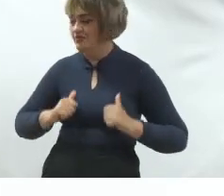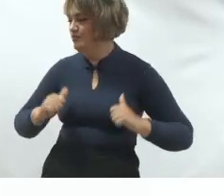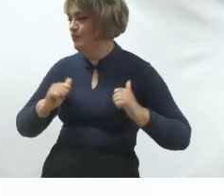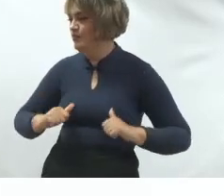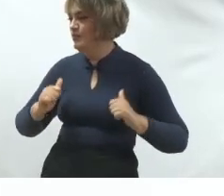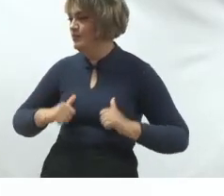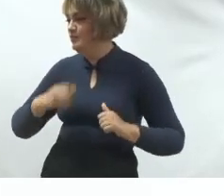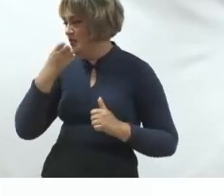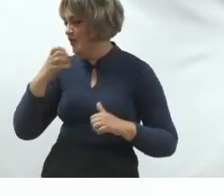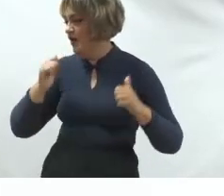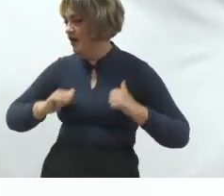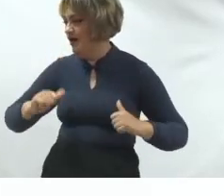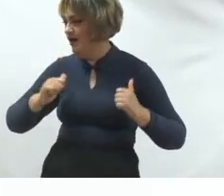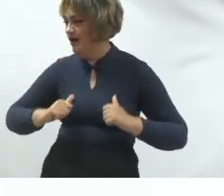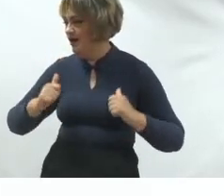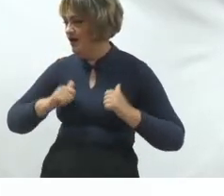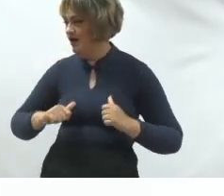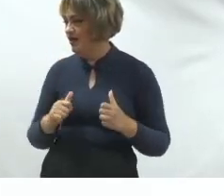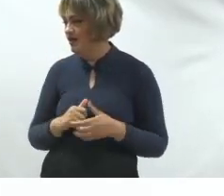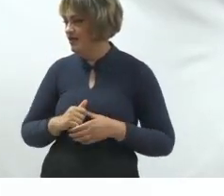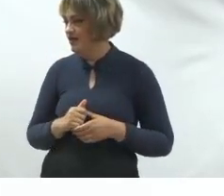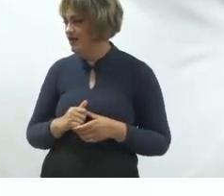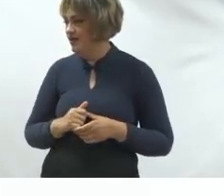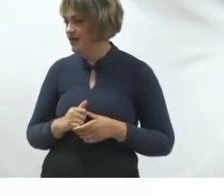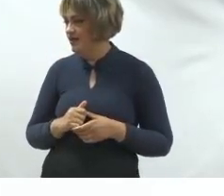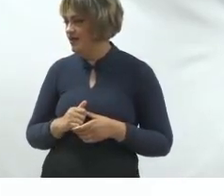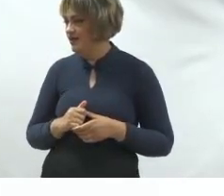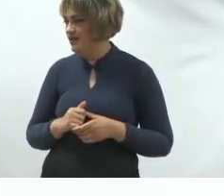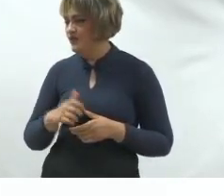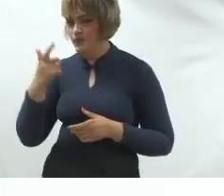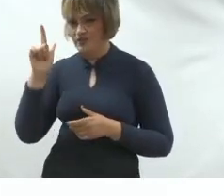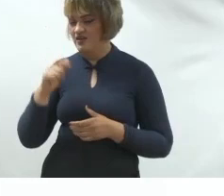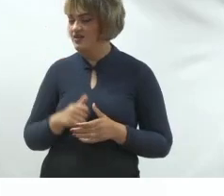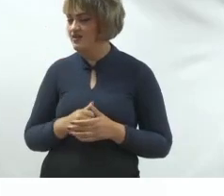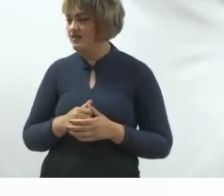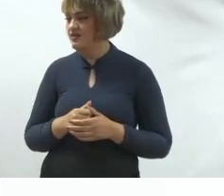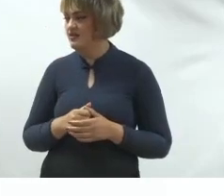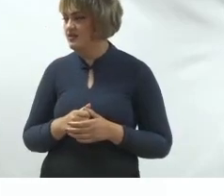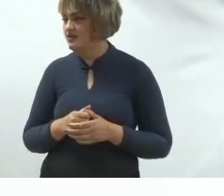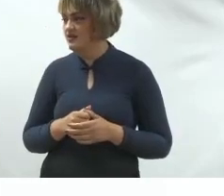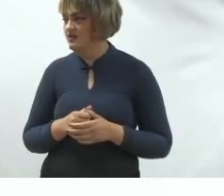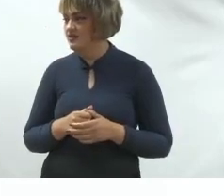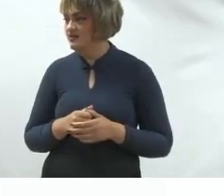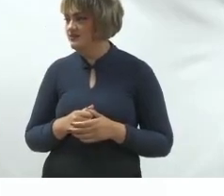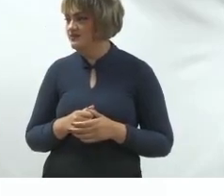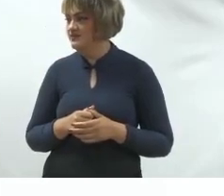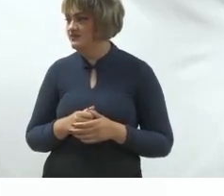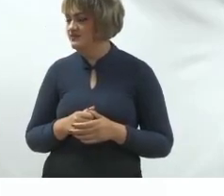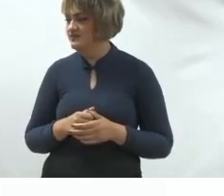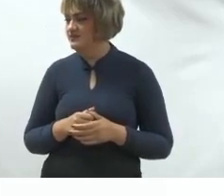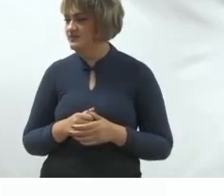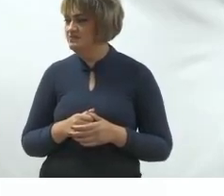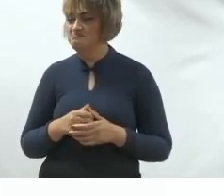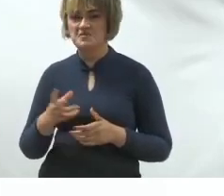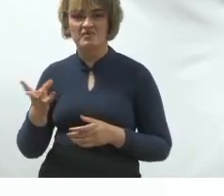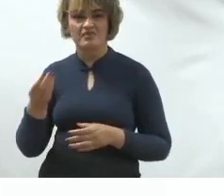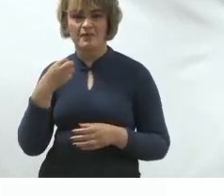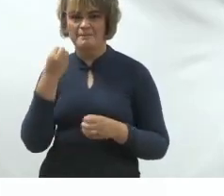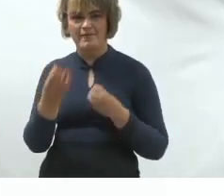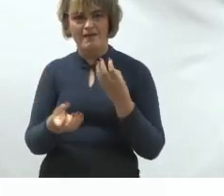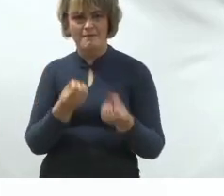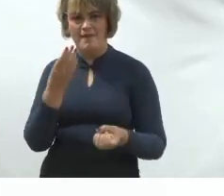mochila pra mim eu tô precisando outra camisa ele corre, meu Deus do semana